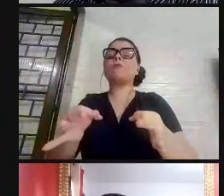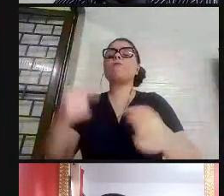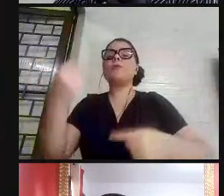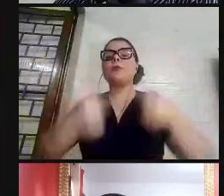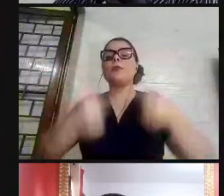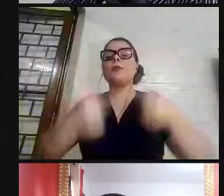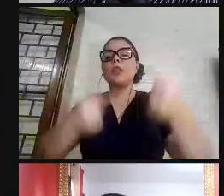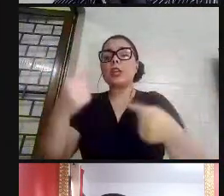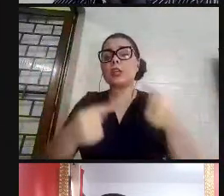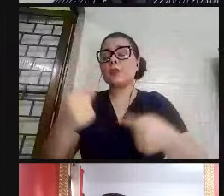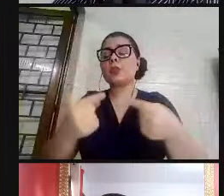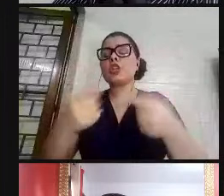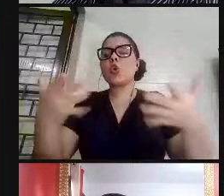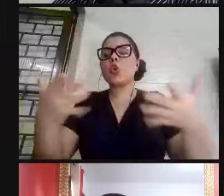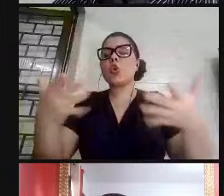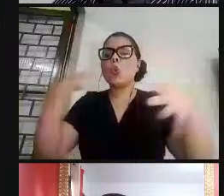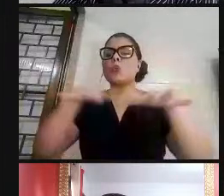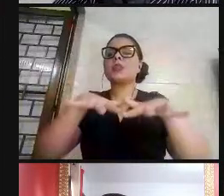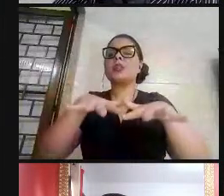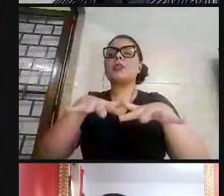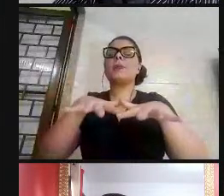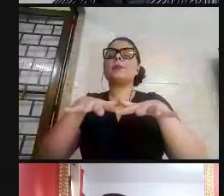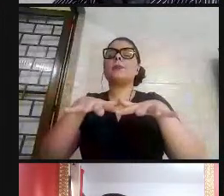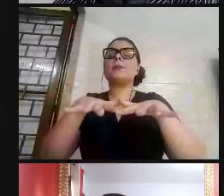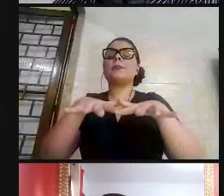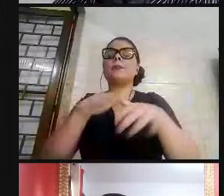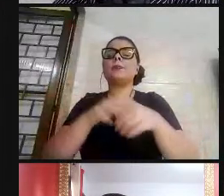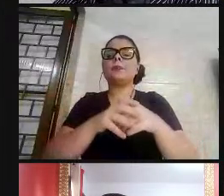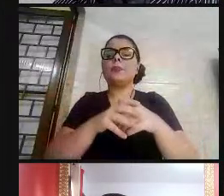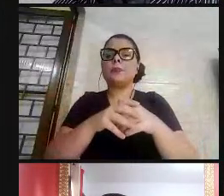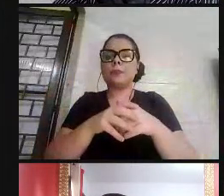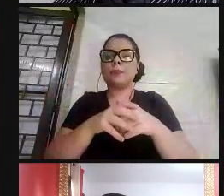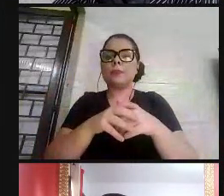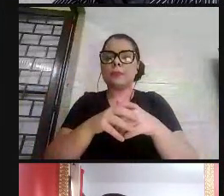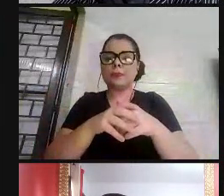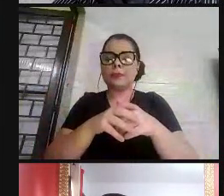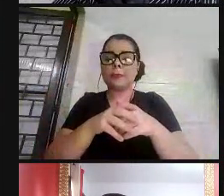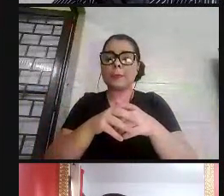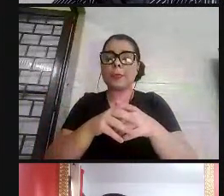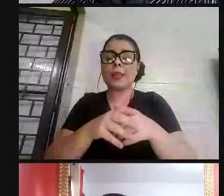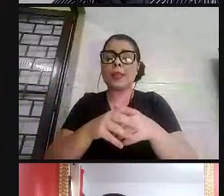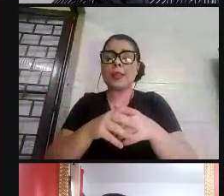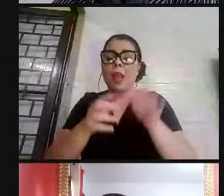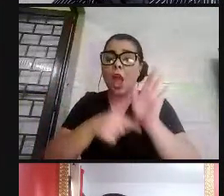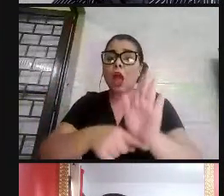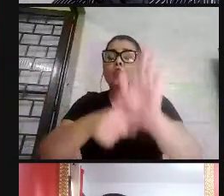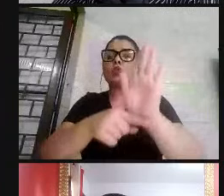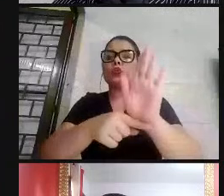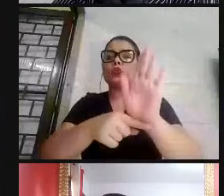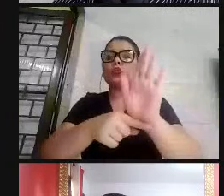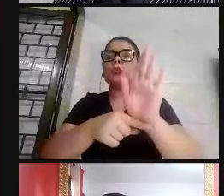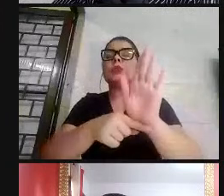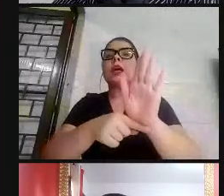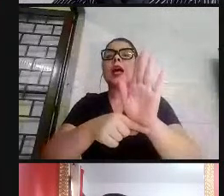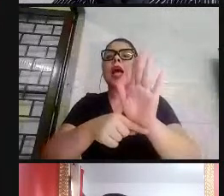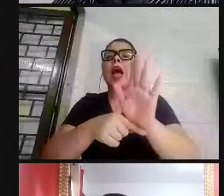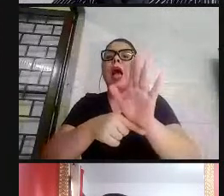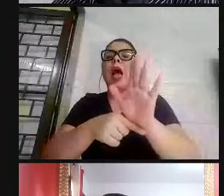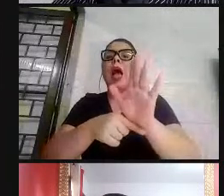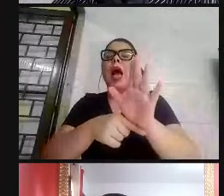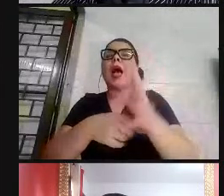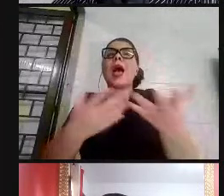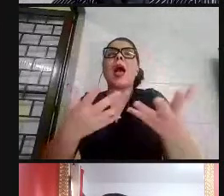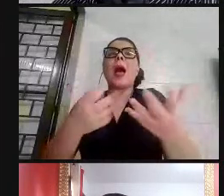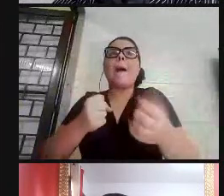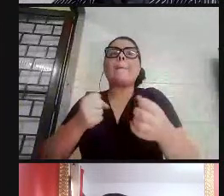inclusão está exatamente para preencher esse vazio, preencher esse espaço que